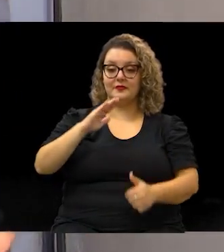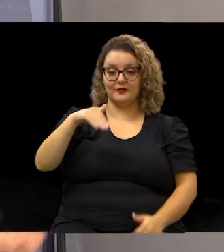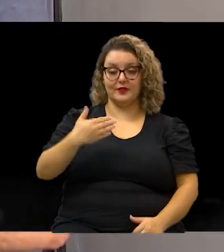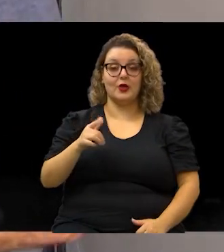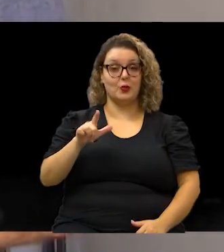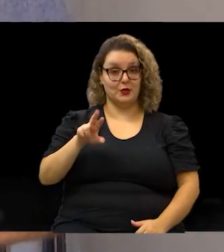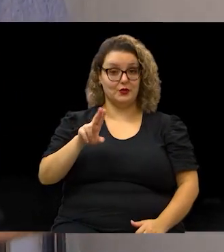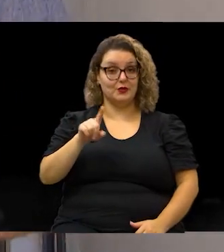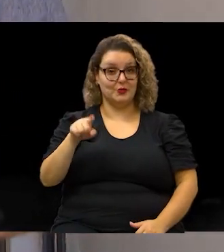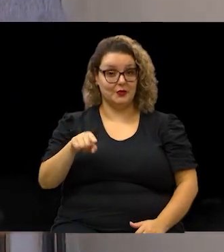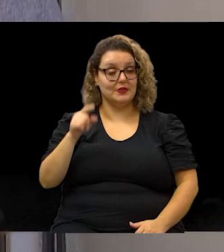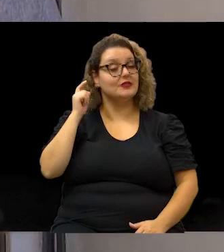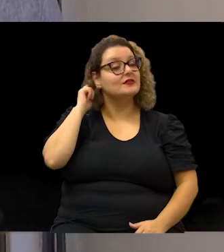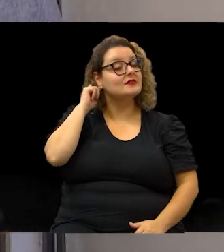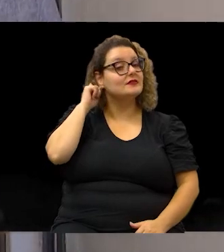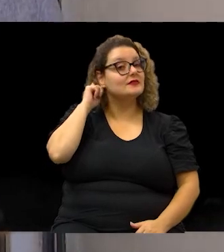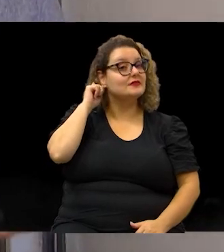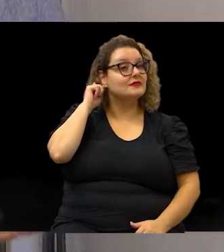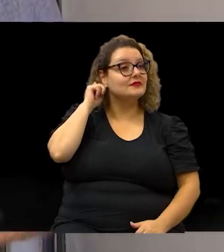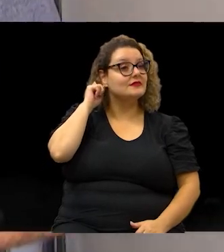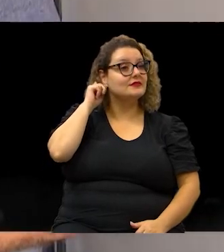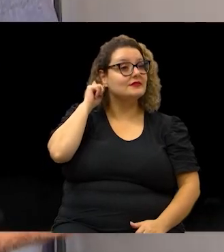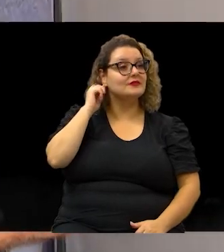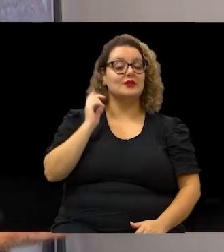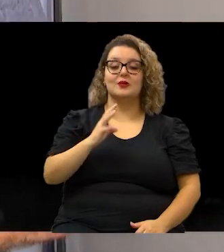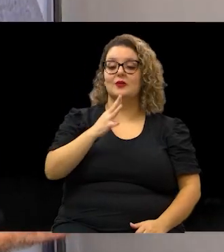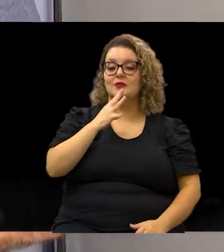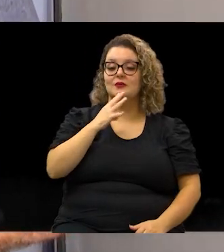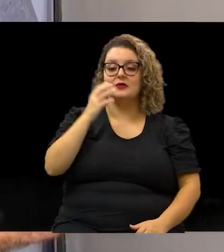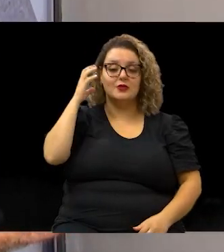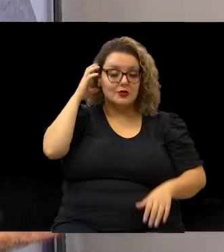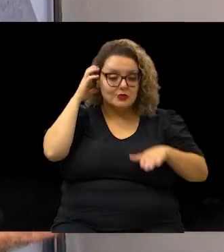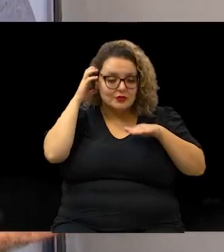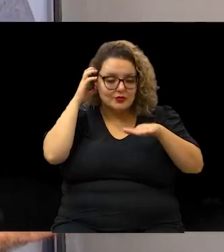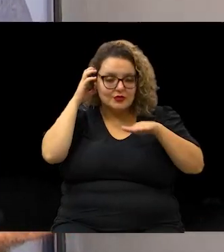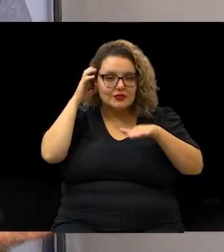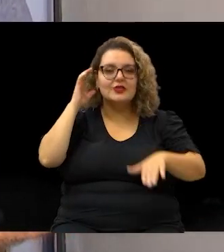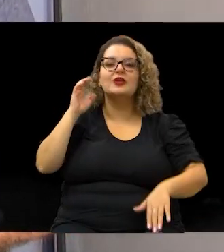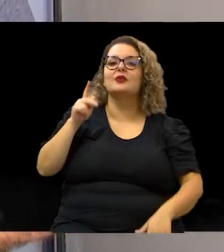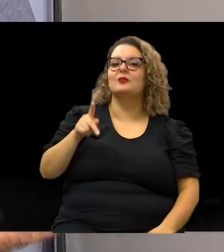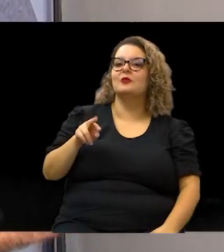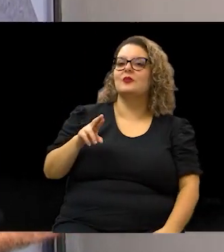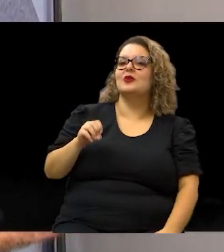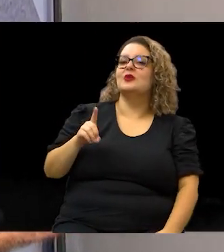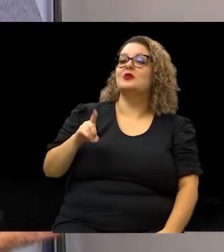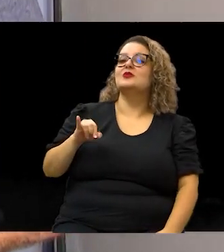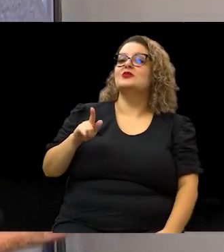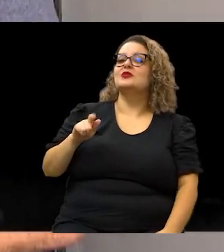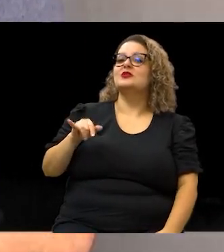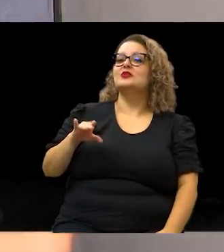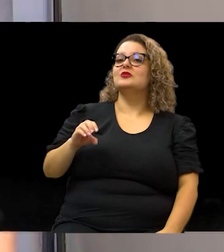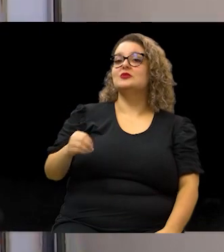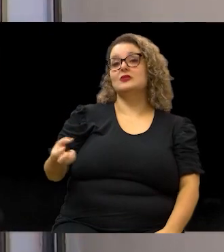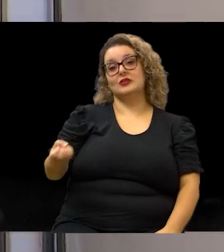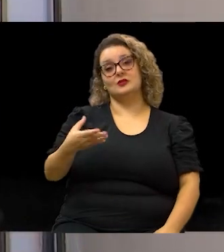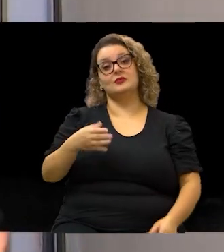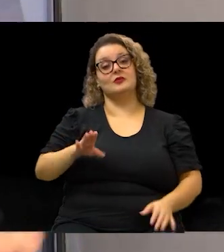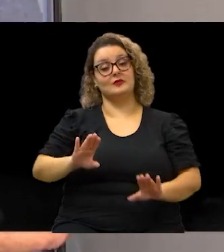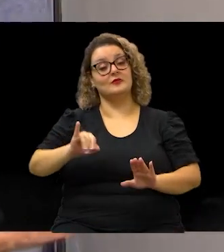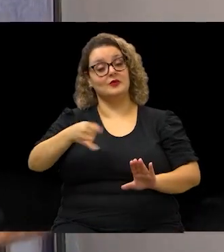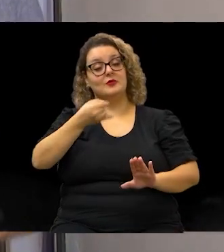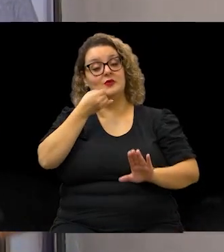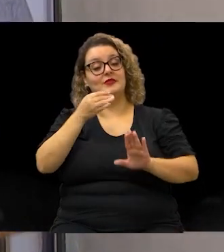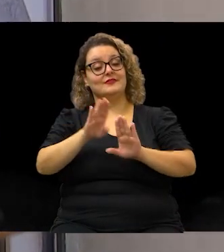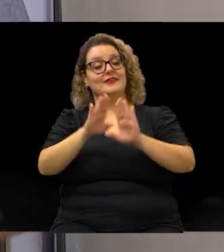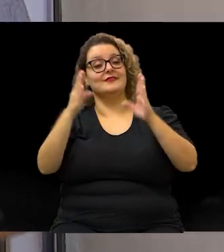o Luiz conheceu o DJ Prodígio. A partir daí, novas portas foram abertas. E Luiz, olha